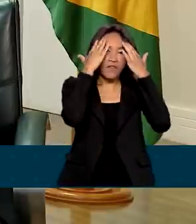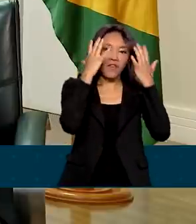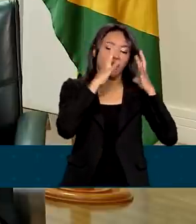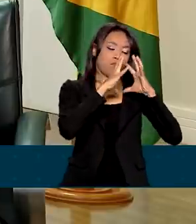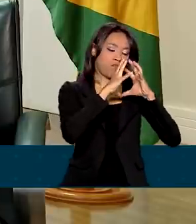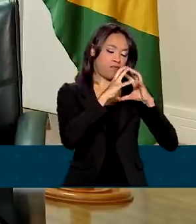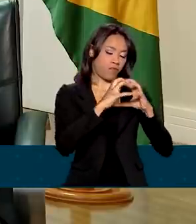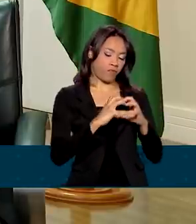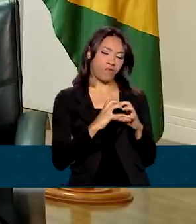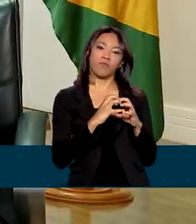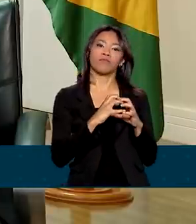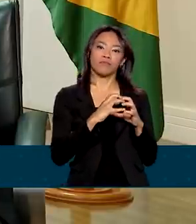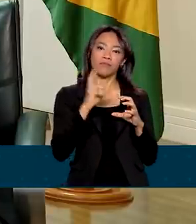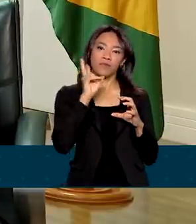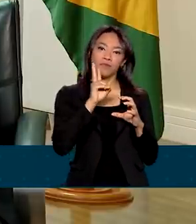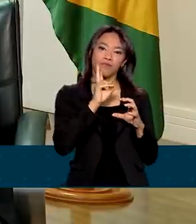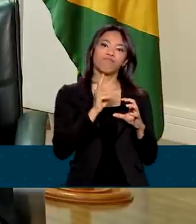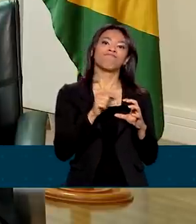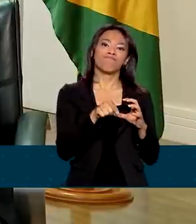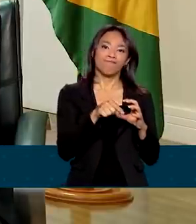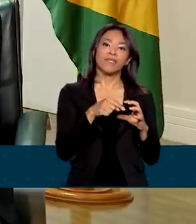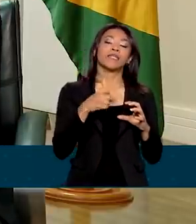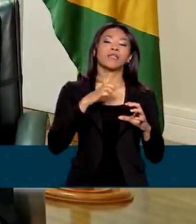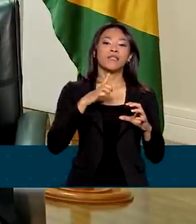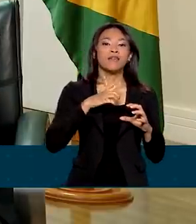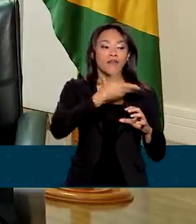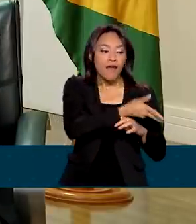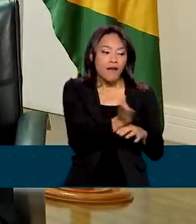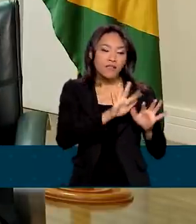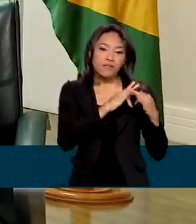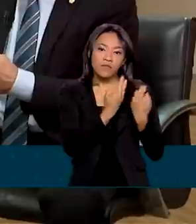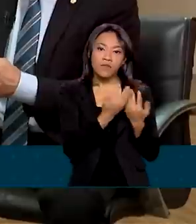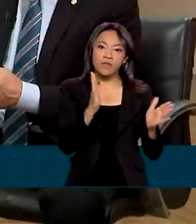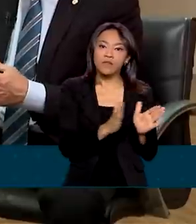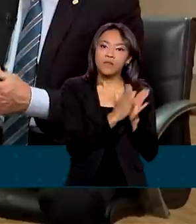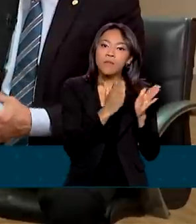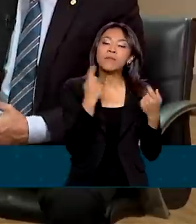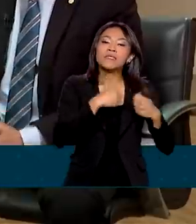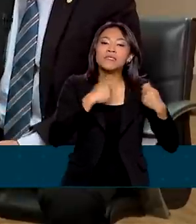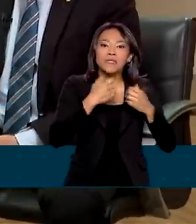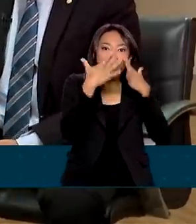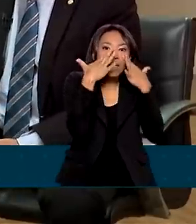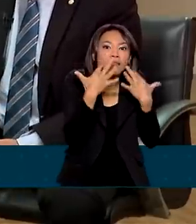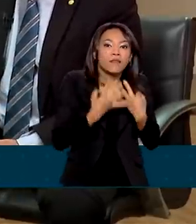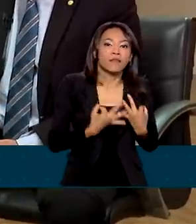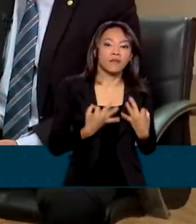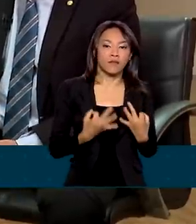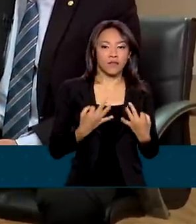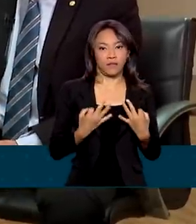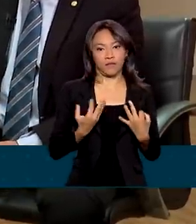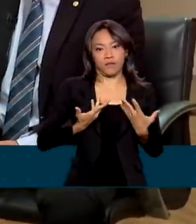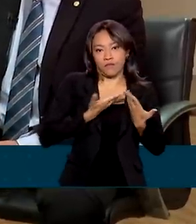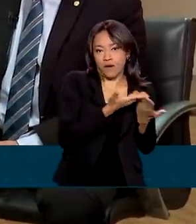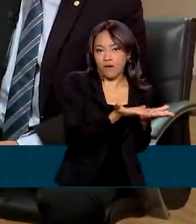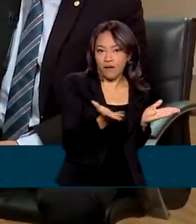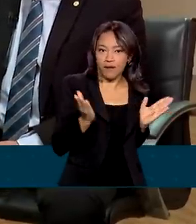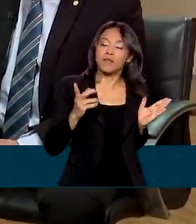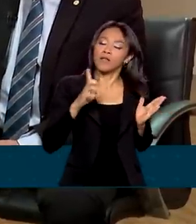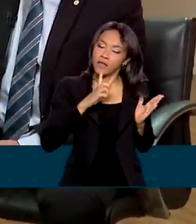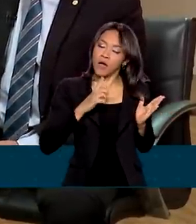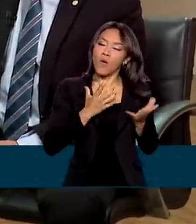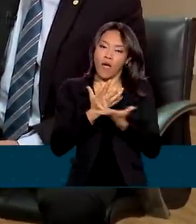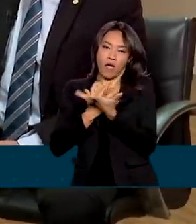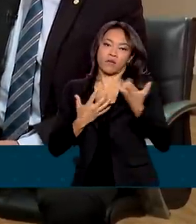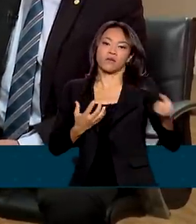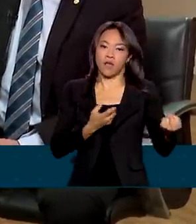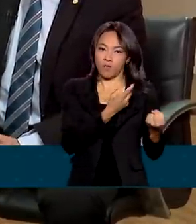virtude do Zika vírus e que precisam, portanto, essas famílias de baixa renda dar toda atenção a essas atividades. Então, elas têm um BPC